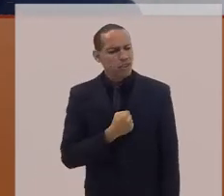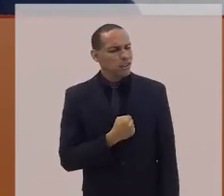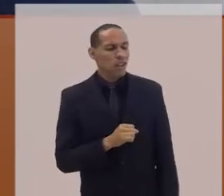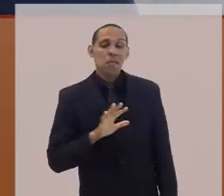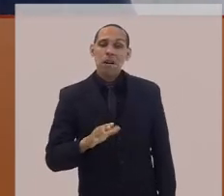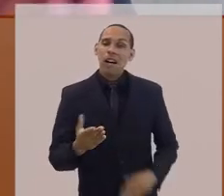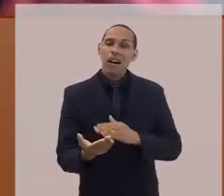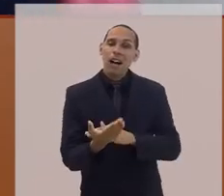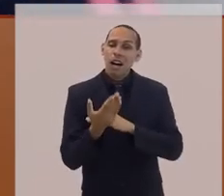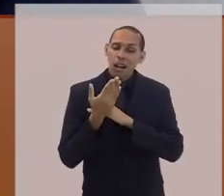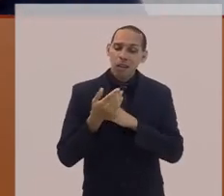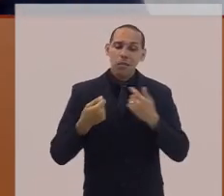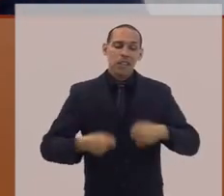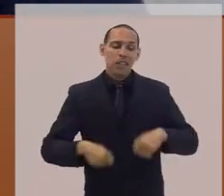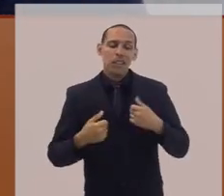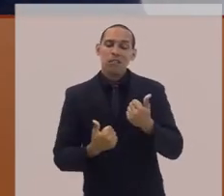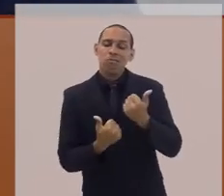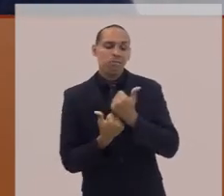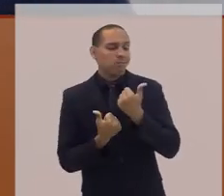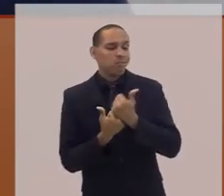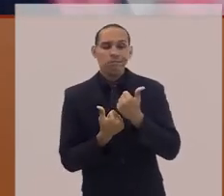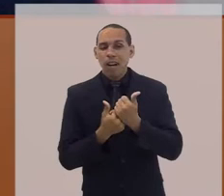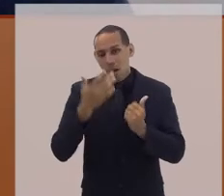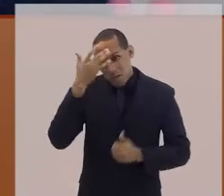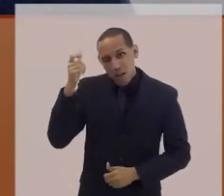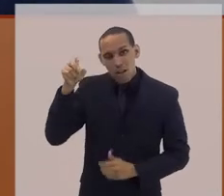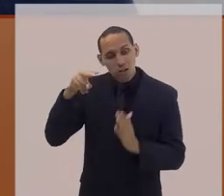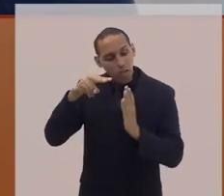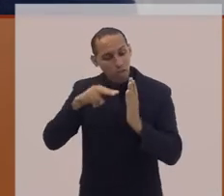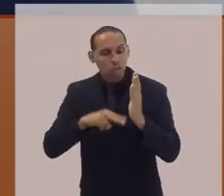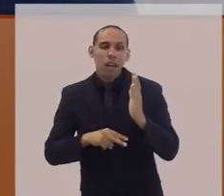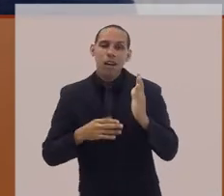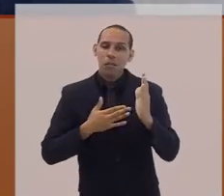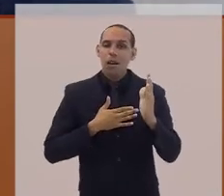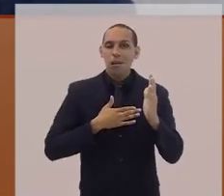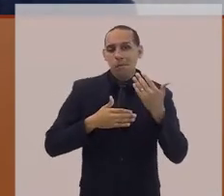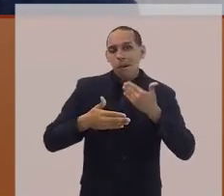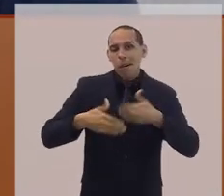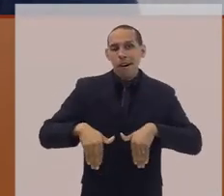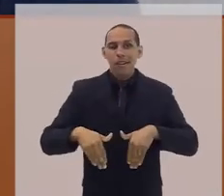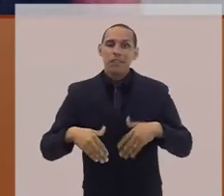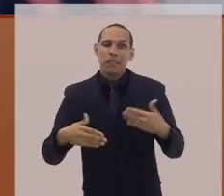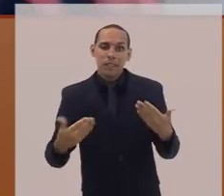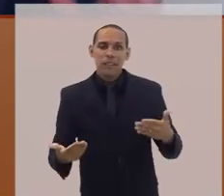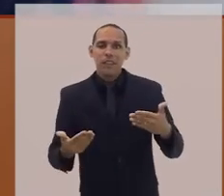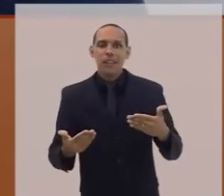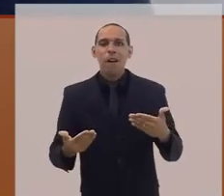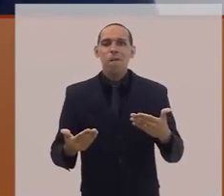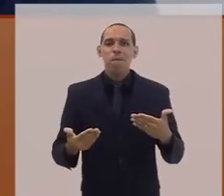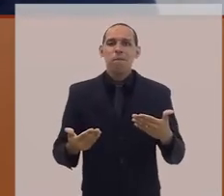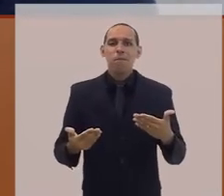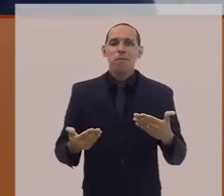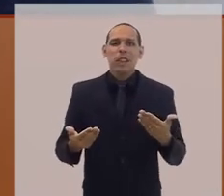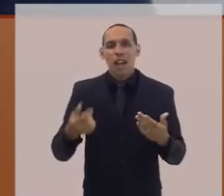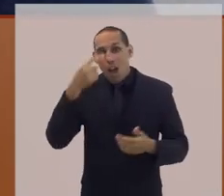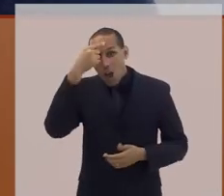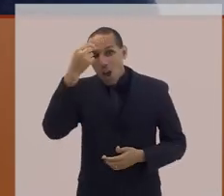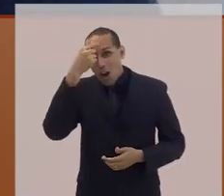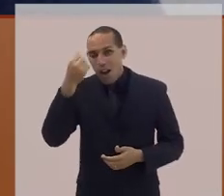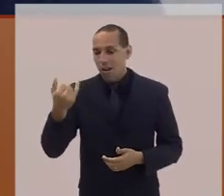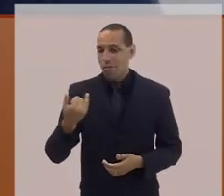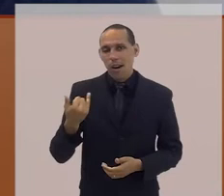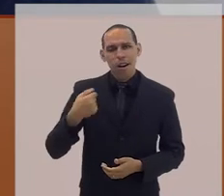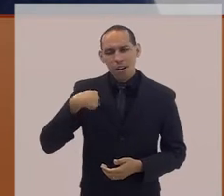prova para mim. Então, eu fui indicado pelas universidades para fazer a prova do Benjamin Constante. Quando eu cheguei lá, eu